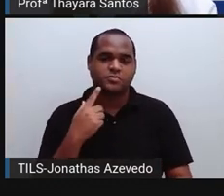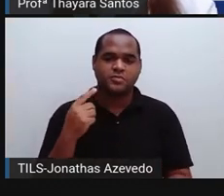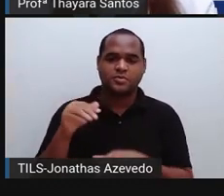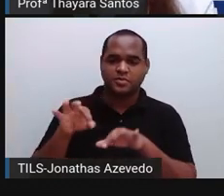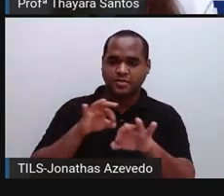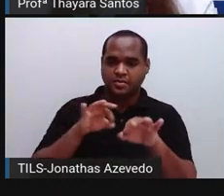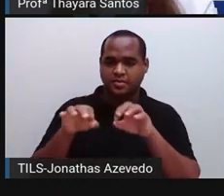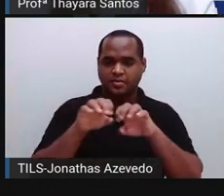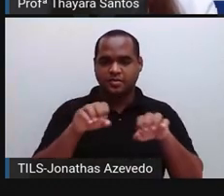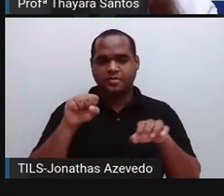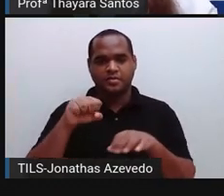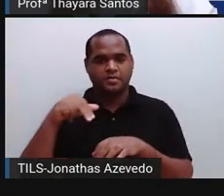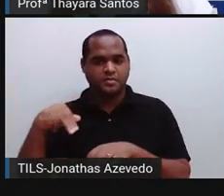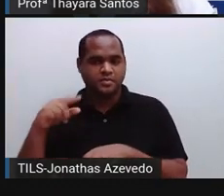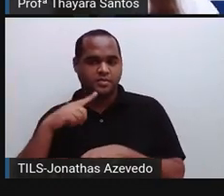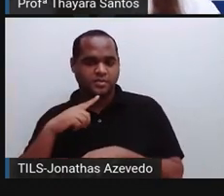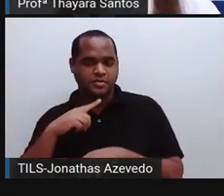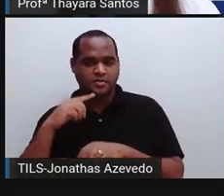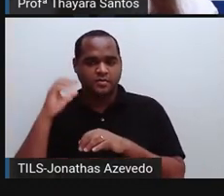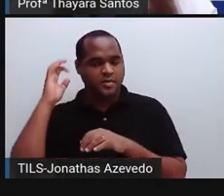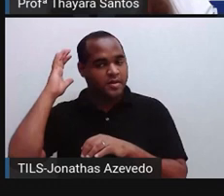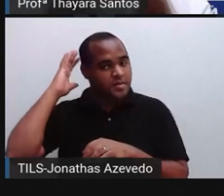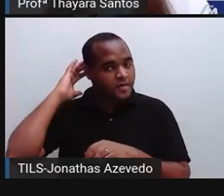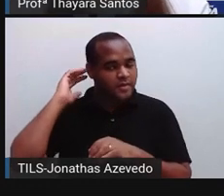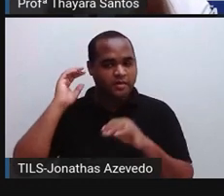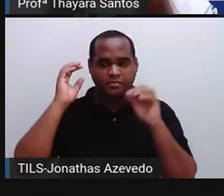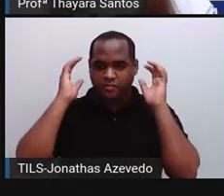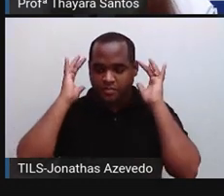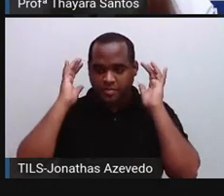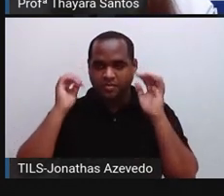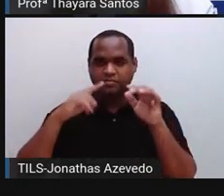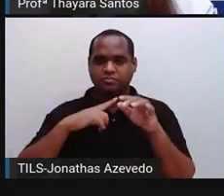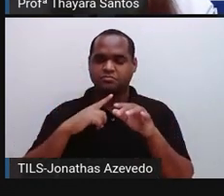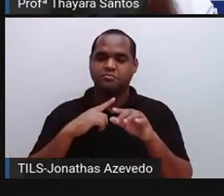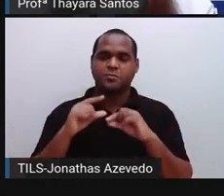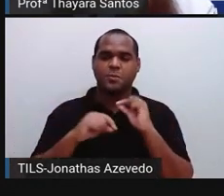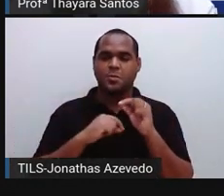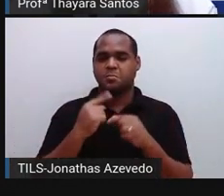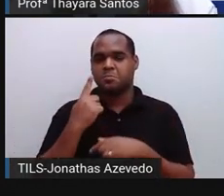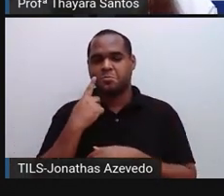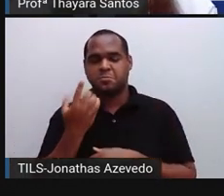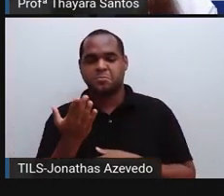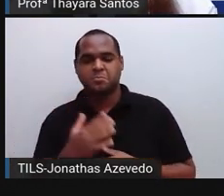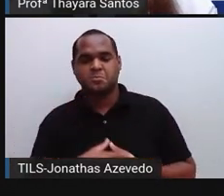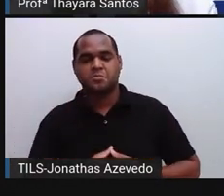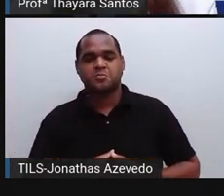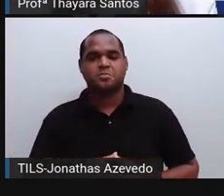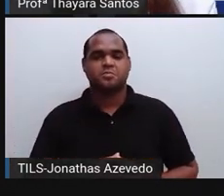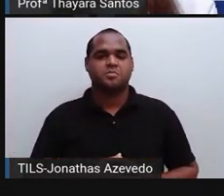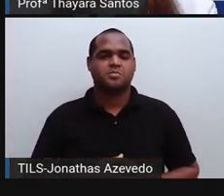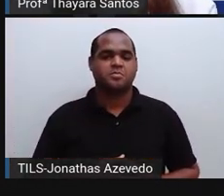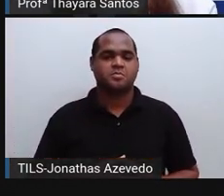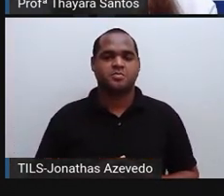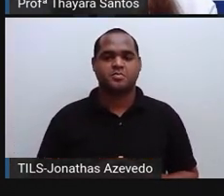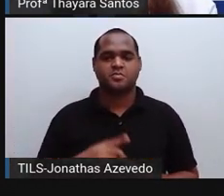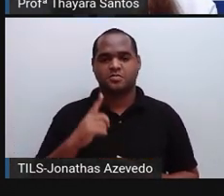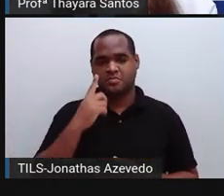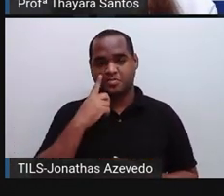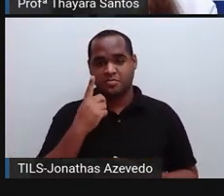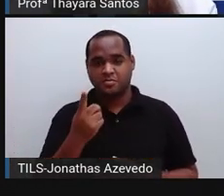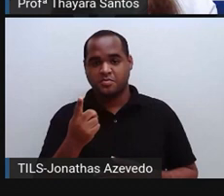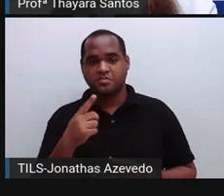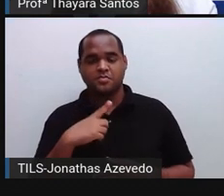Subdivisão do sistema nervoso formada pelo encéfalo e a medula espinhal. Eu acho que é a bainha de mielina aqui. Região do